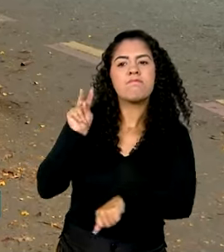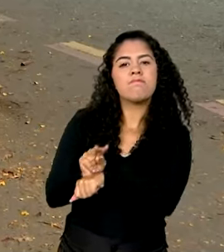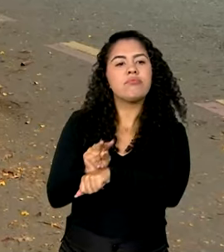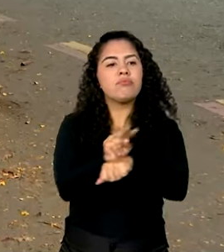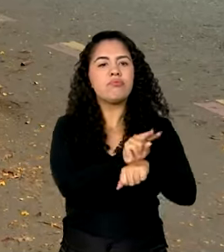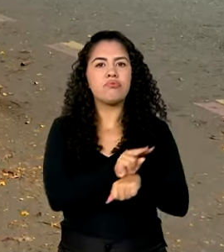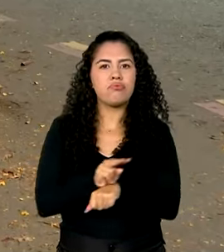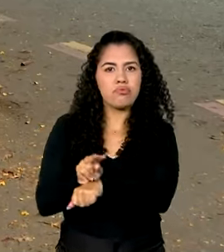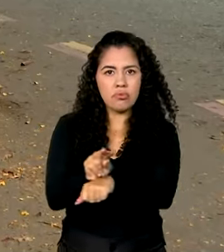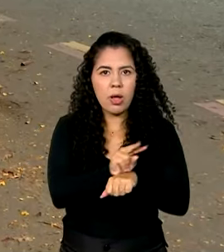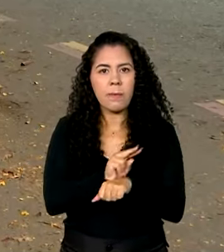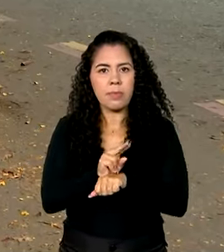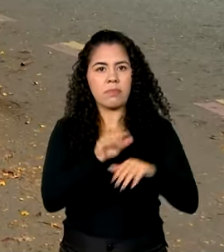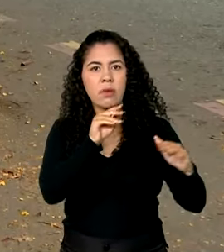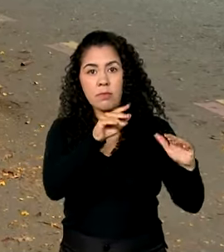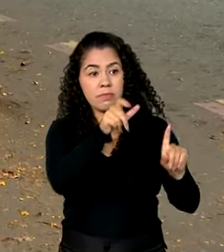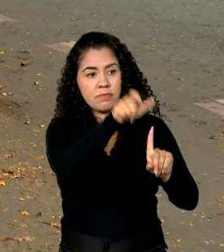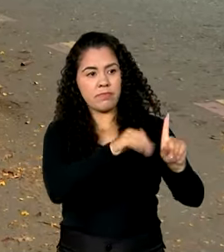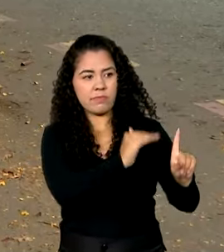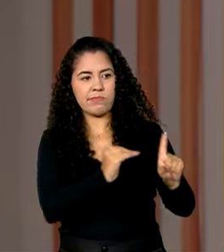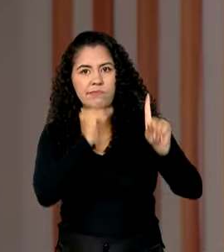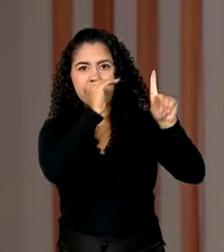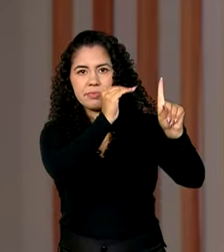dados por parte das autoridades.